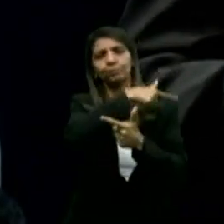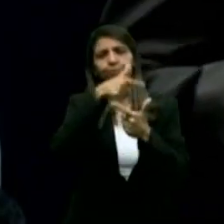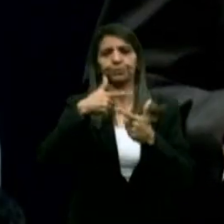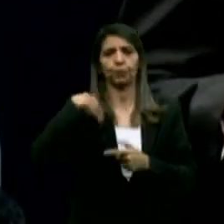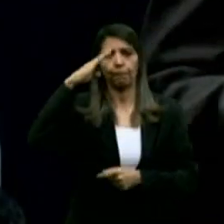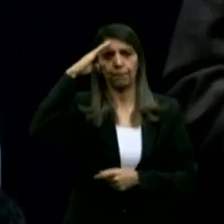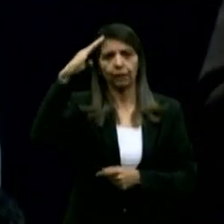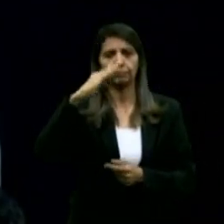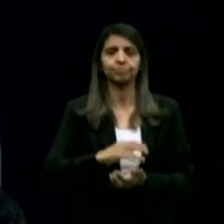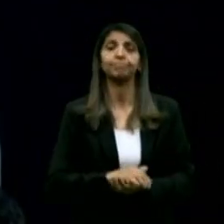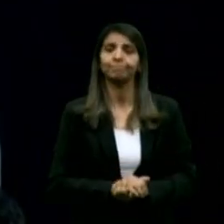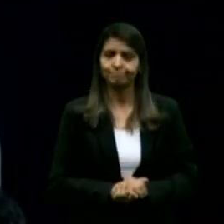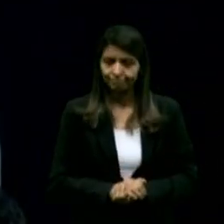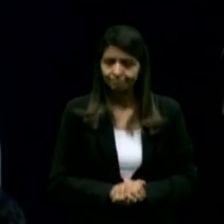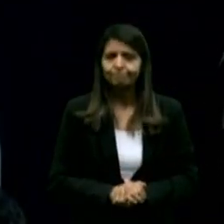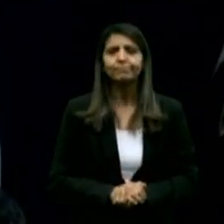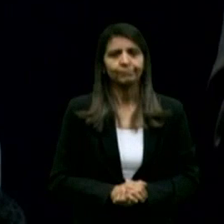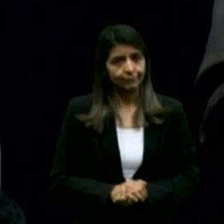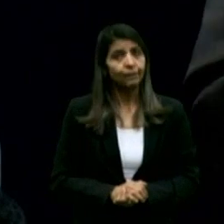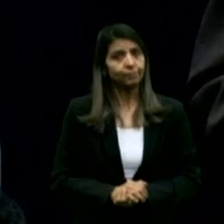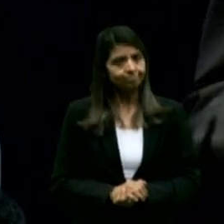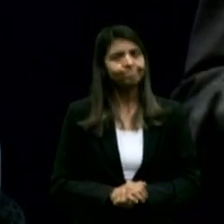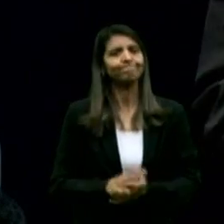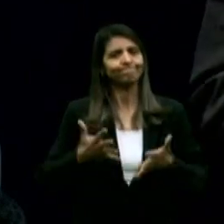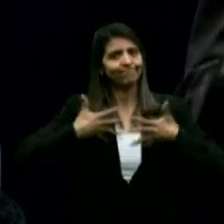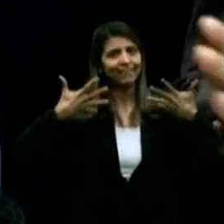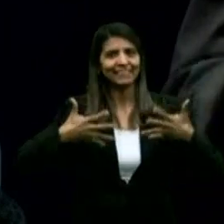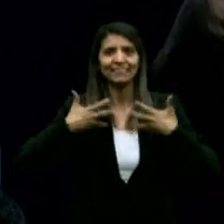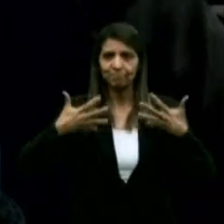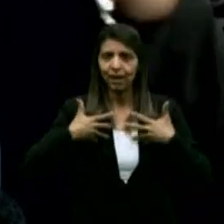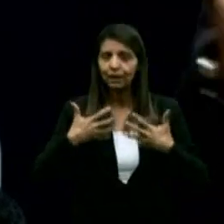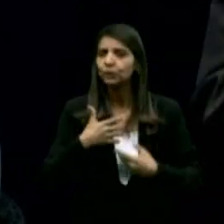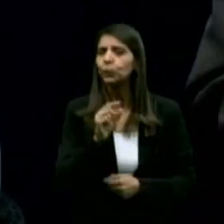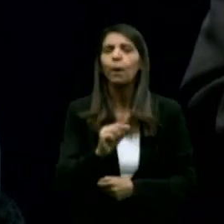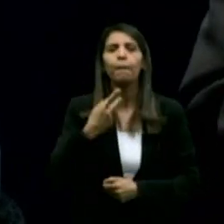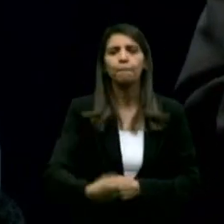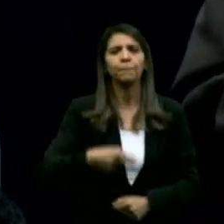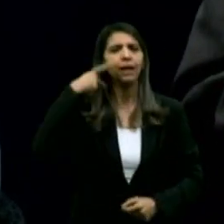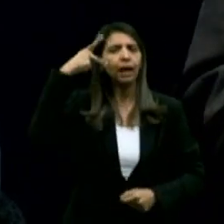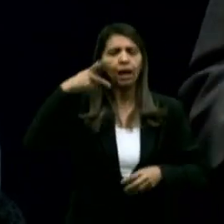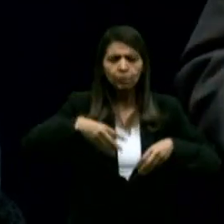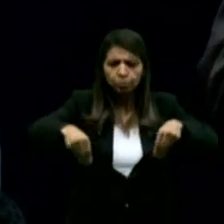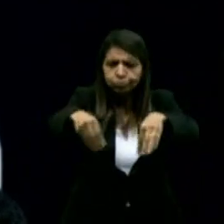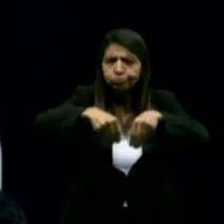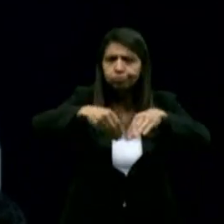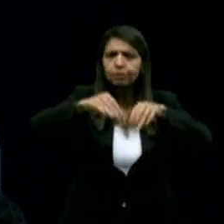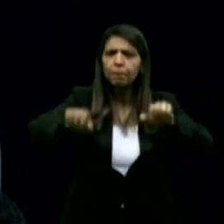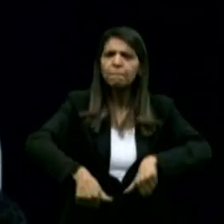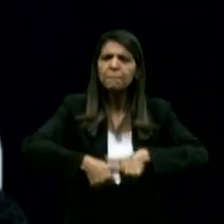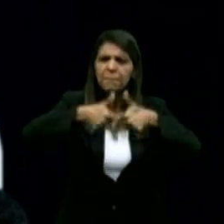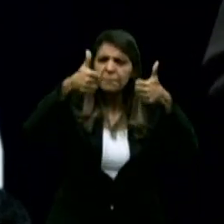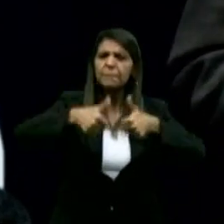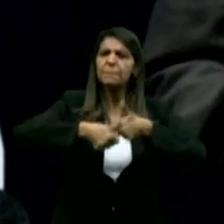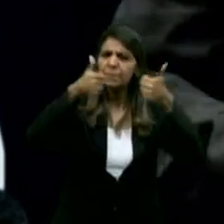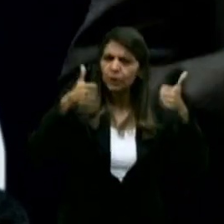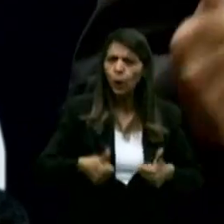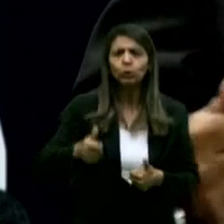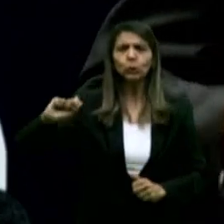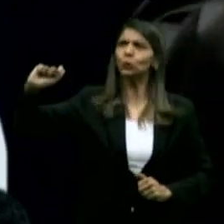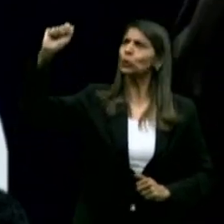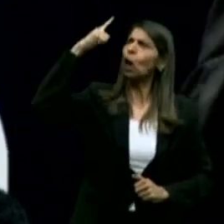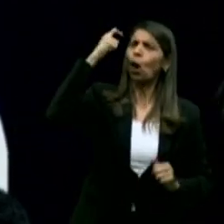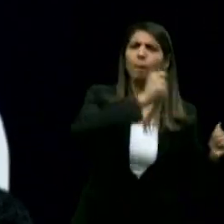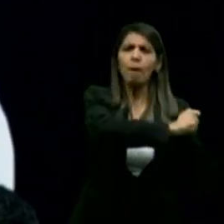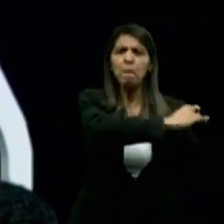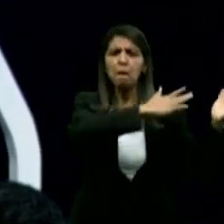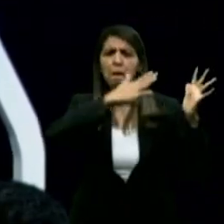estamos muito animados com a situação da Paraíba. A Paraíba tem as terras mais férteis do Brasil. A Paraíba tem sol todo ano. A Paraíba pode